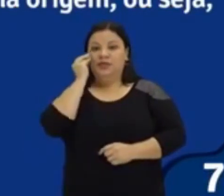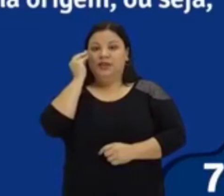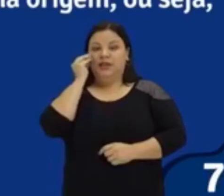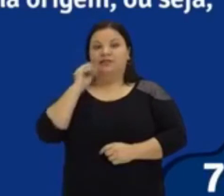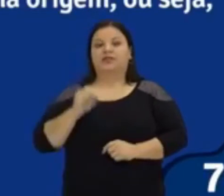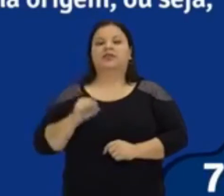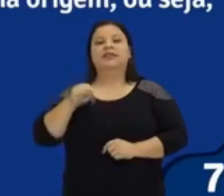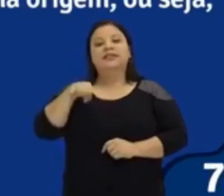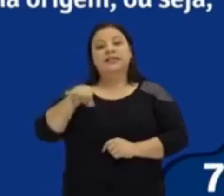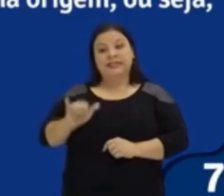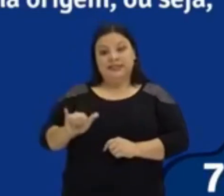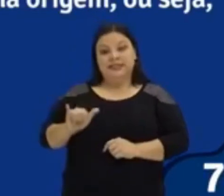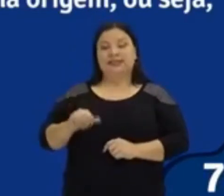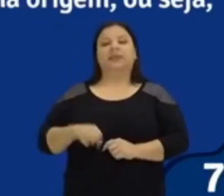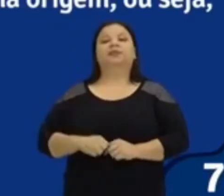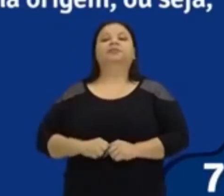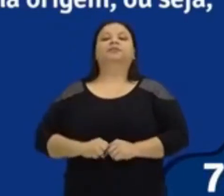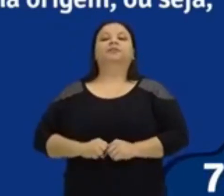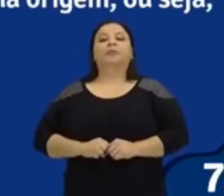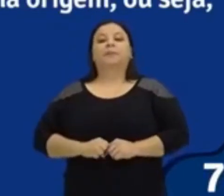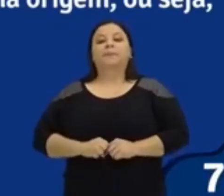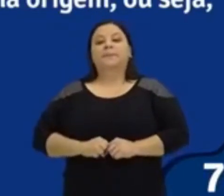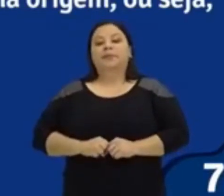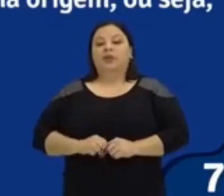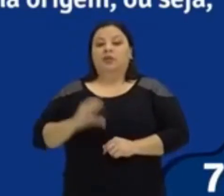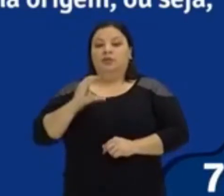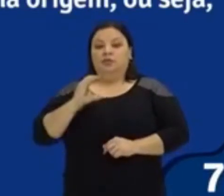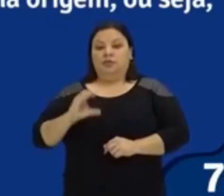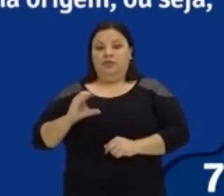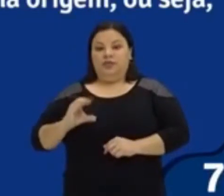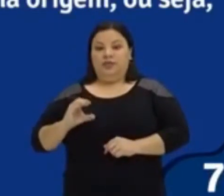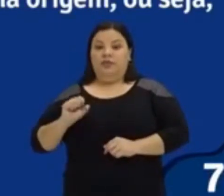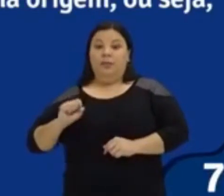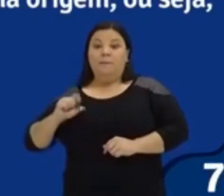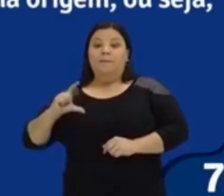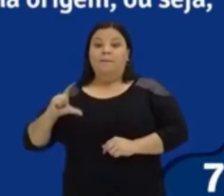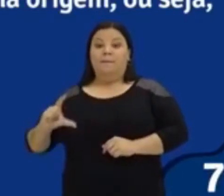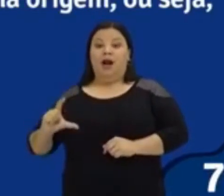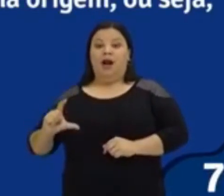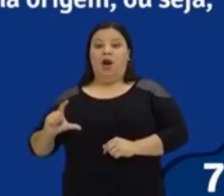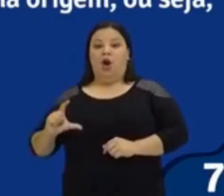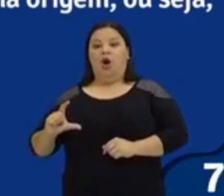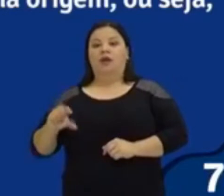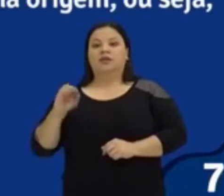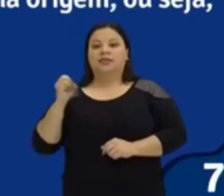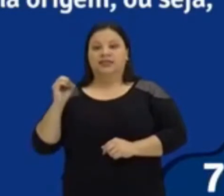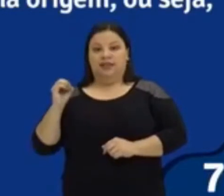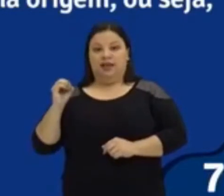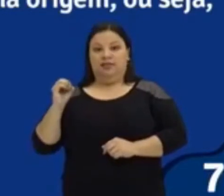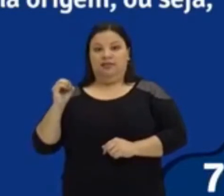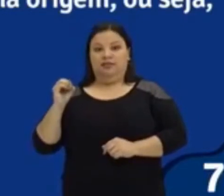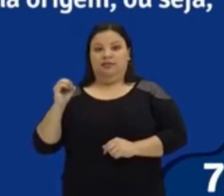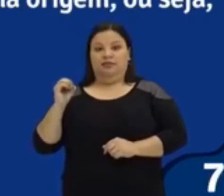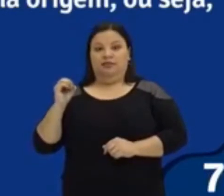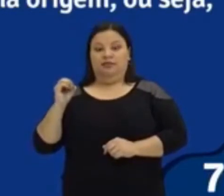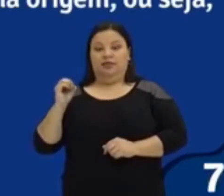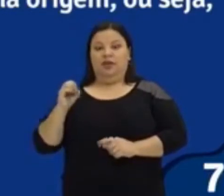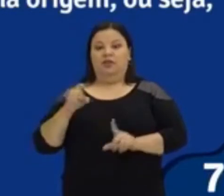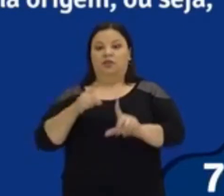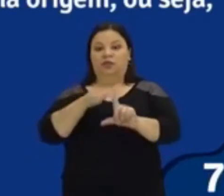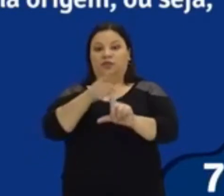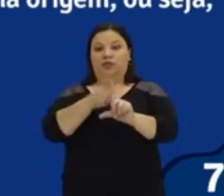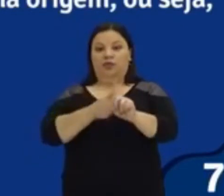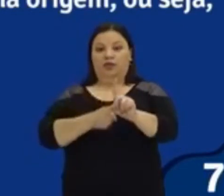se for positivo, ou seja, se o C for maior que zero, a parábola vai cortar o eixo do